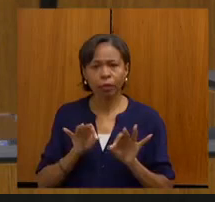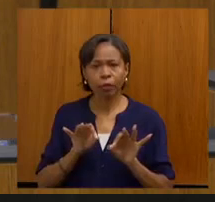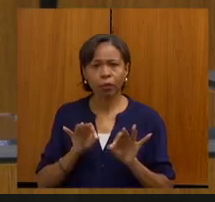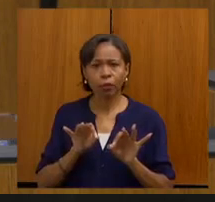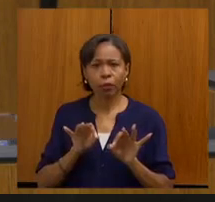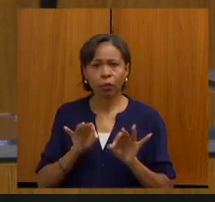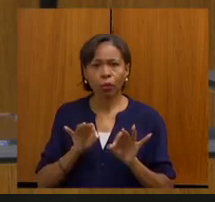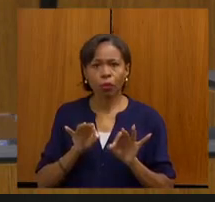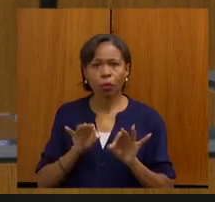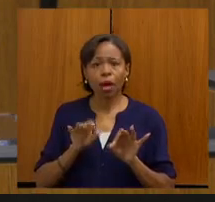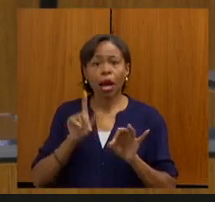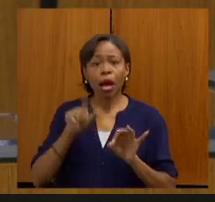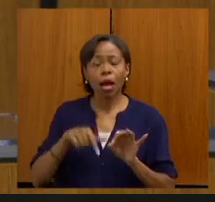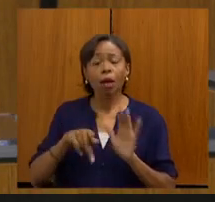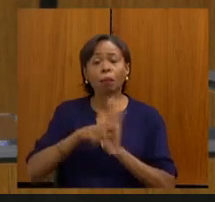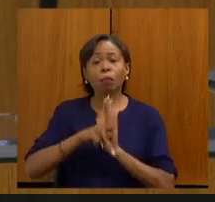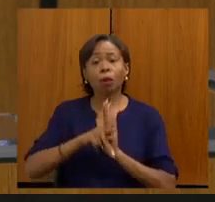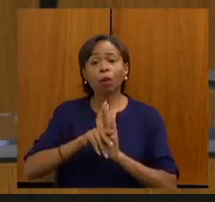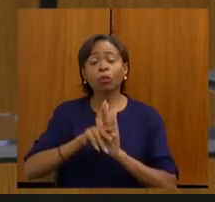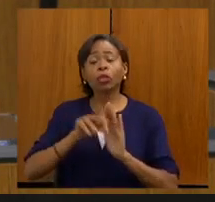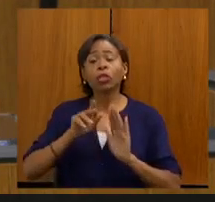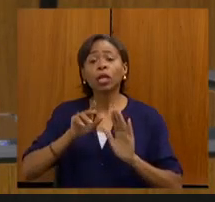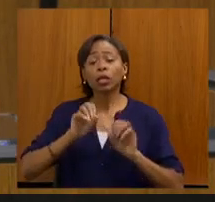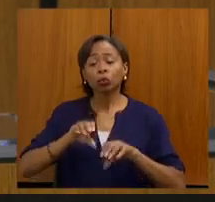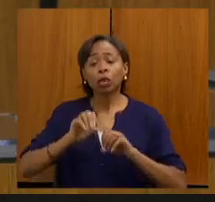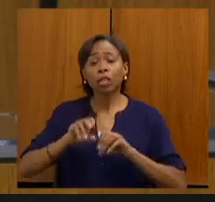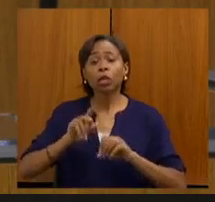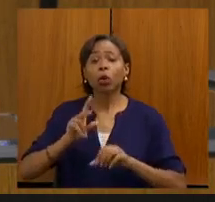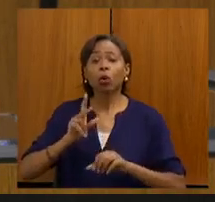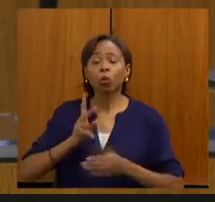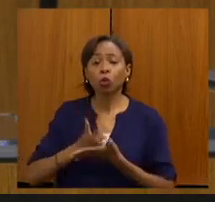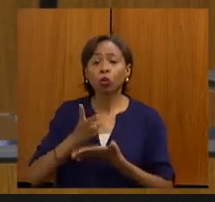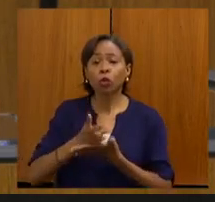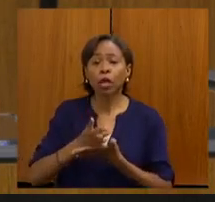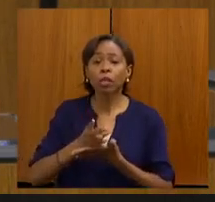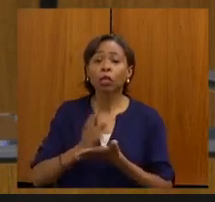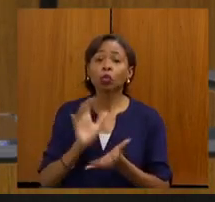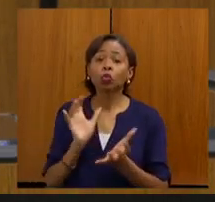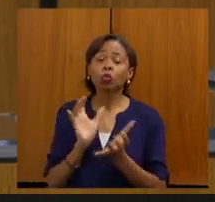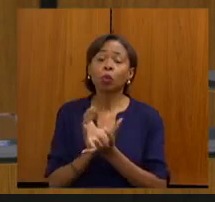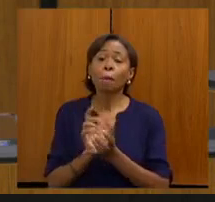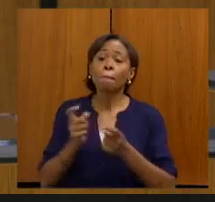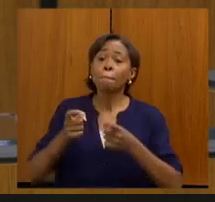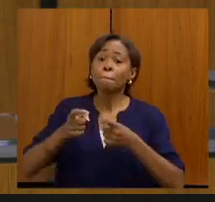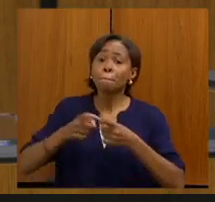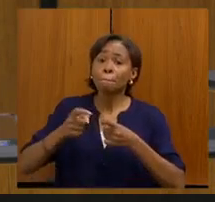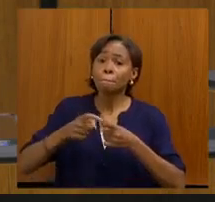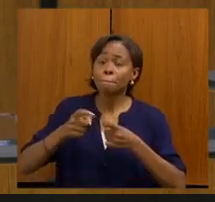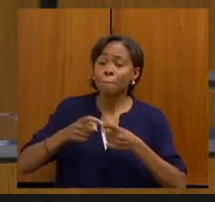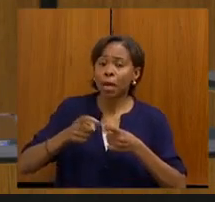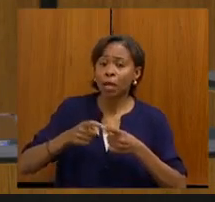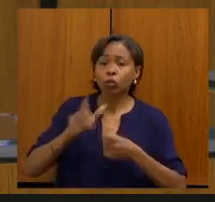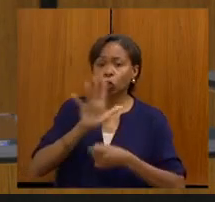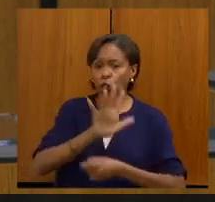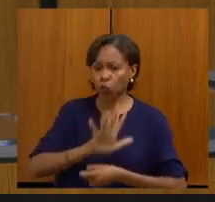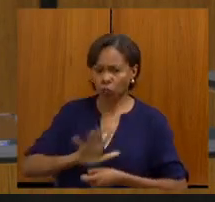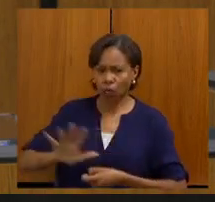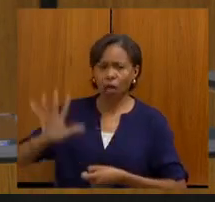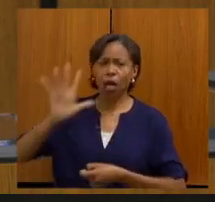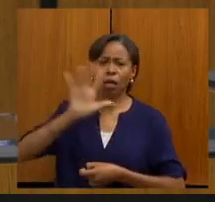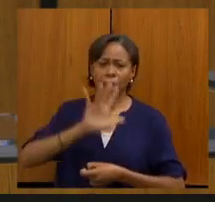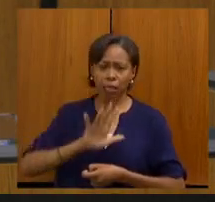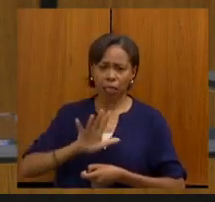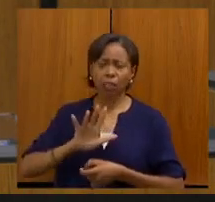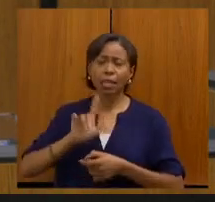um projeto de educação continuada dos médicos generalistas. E é um projeto, secretário, que